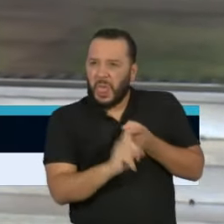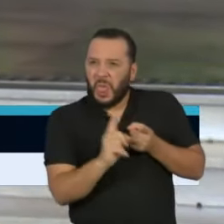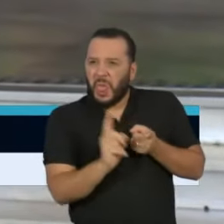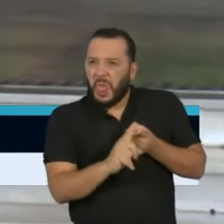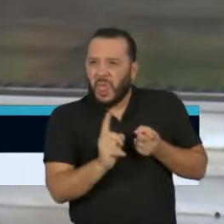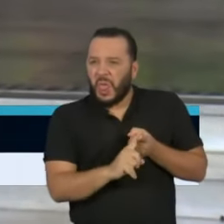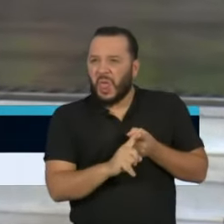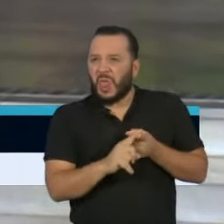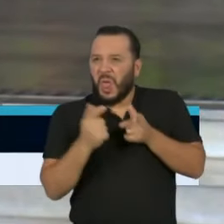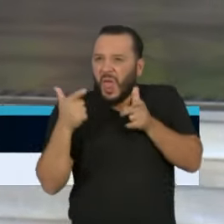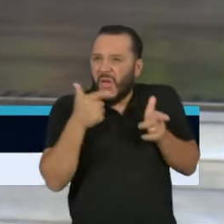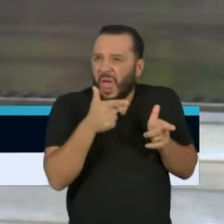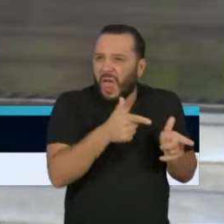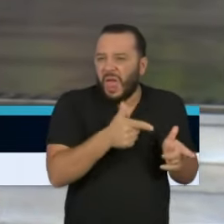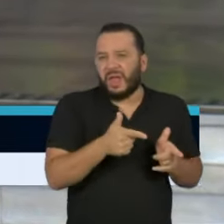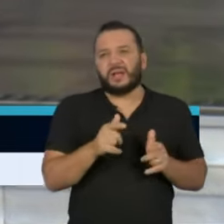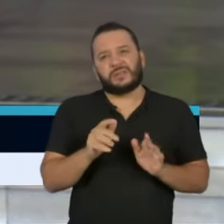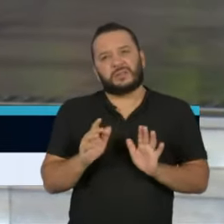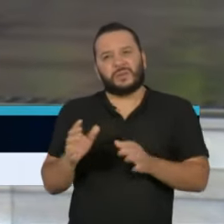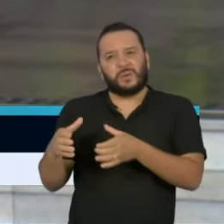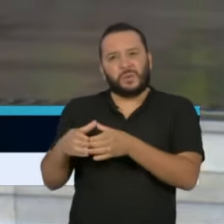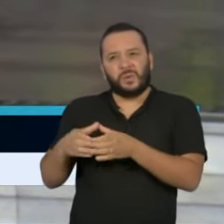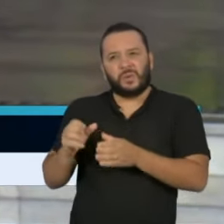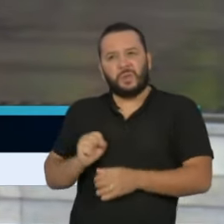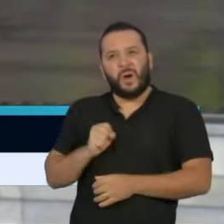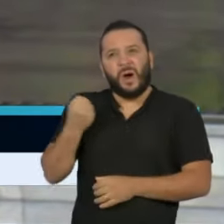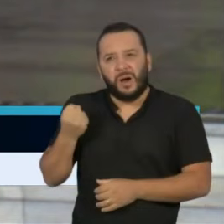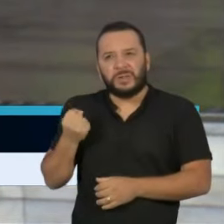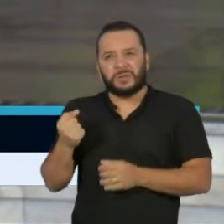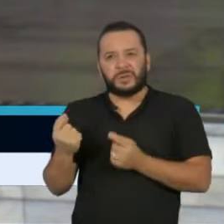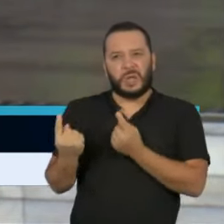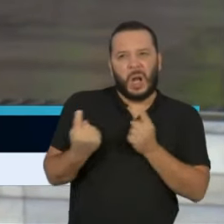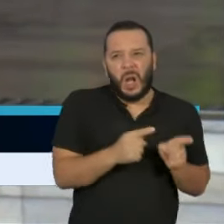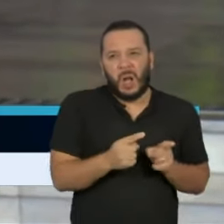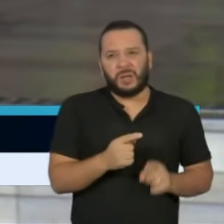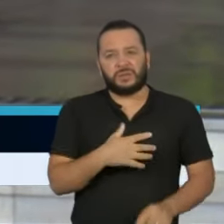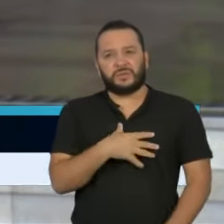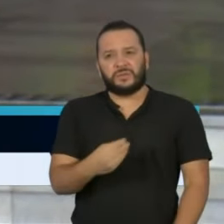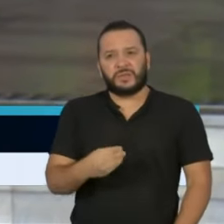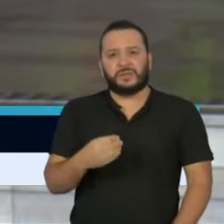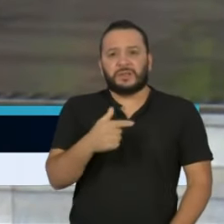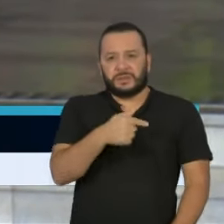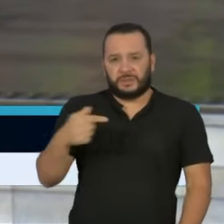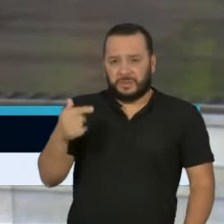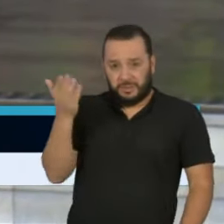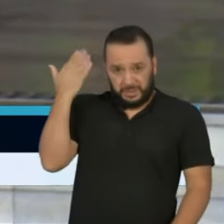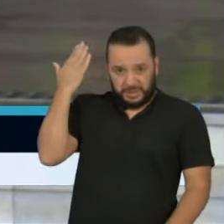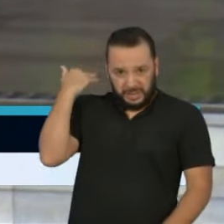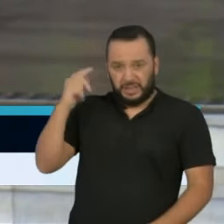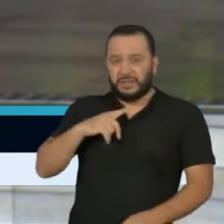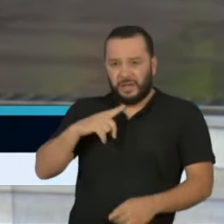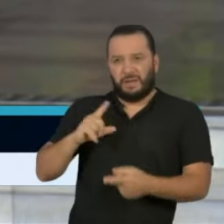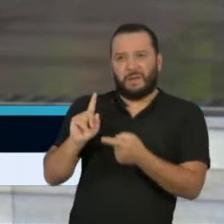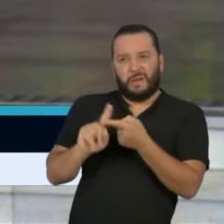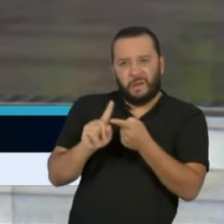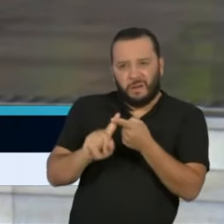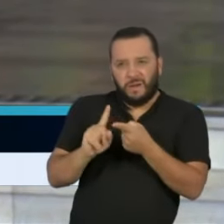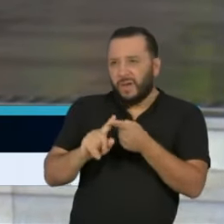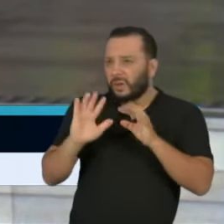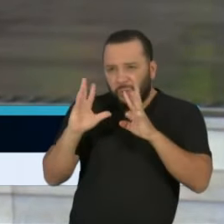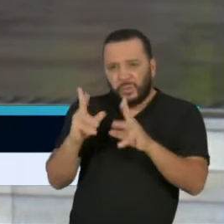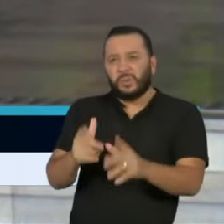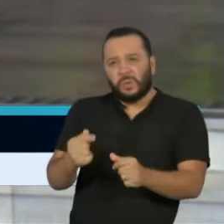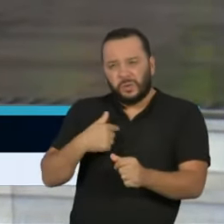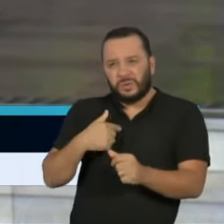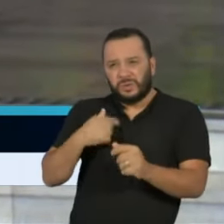do gabinete do ódio ou de pessoas que odeiam. Desde a semana passada, tenho recebido várias ameaças, todas elas têm sido encaminhadas